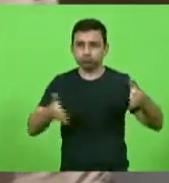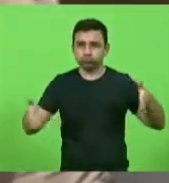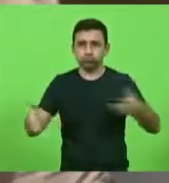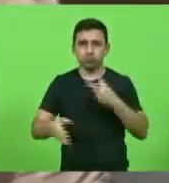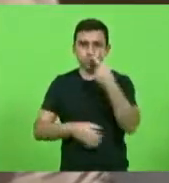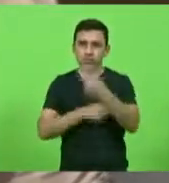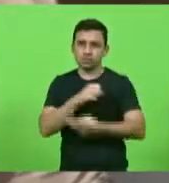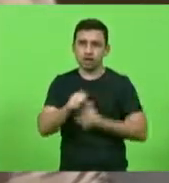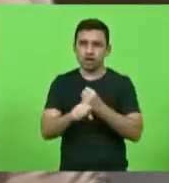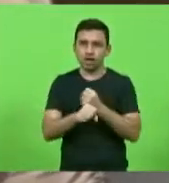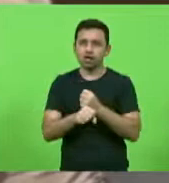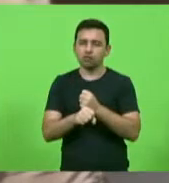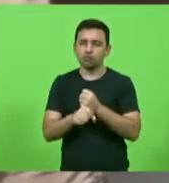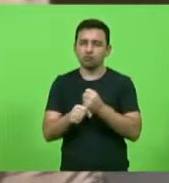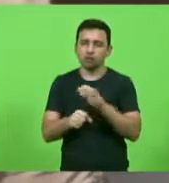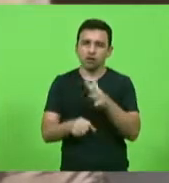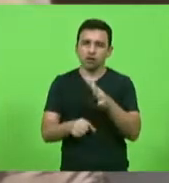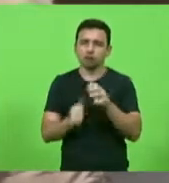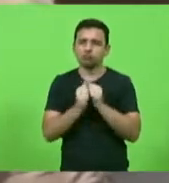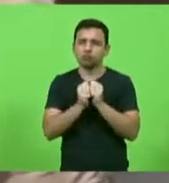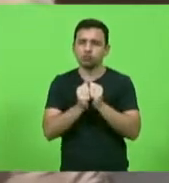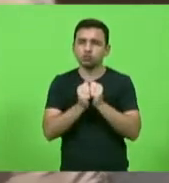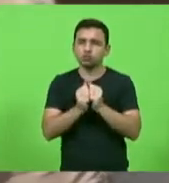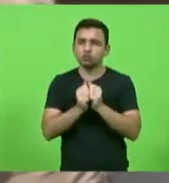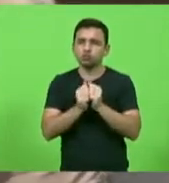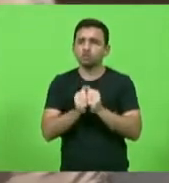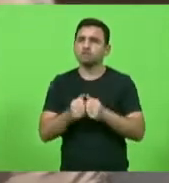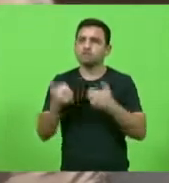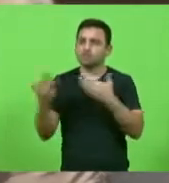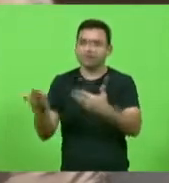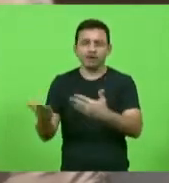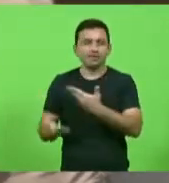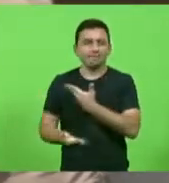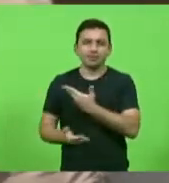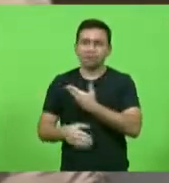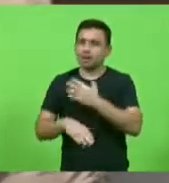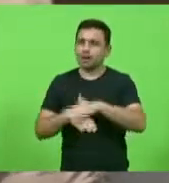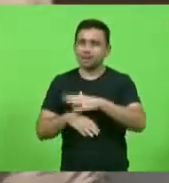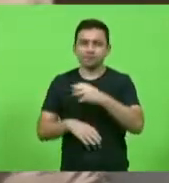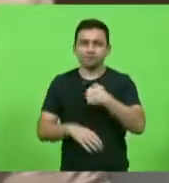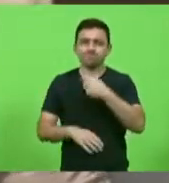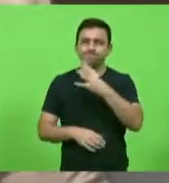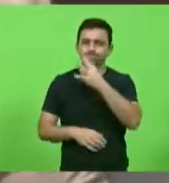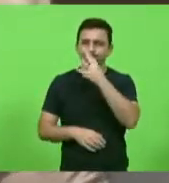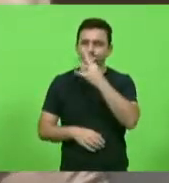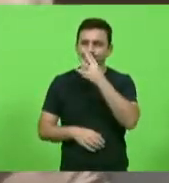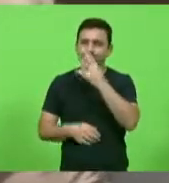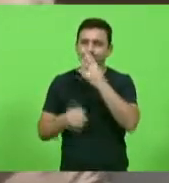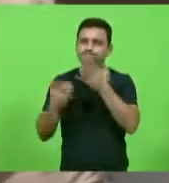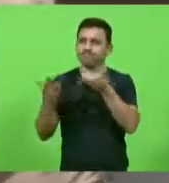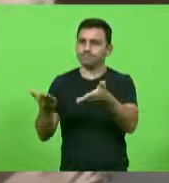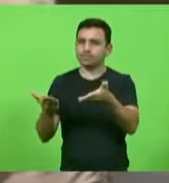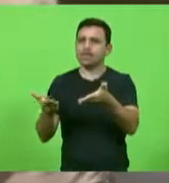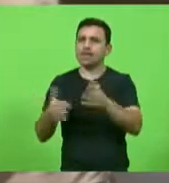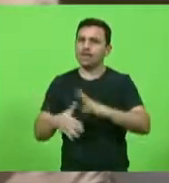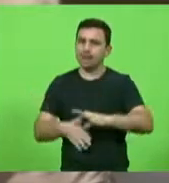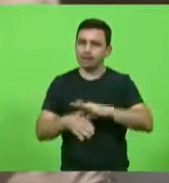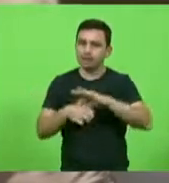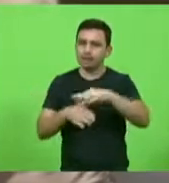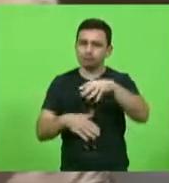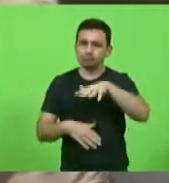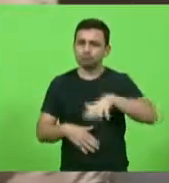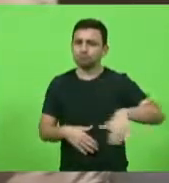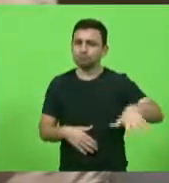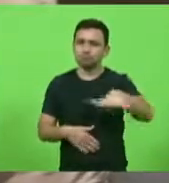convivência tenho no senhor um dos homens que eu mais admiro nesse parlamento, conduziu a liderança nesse período